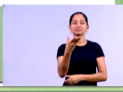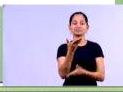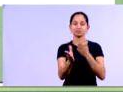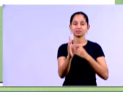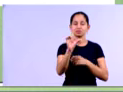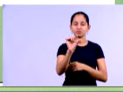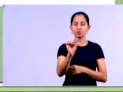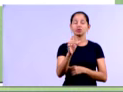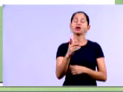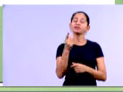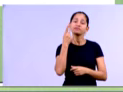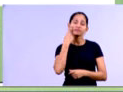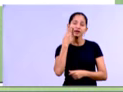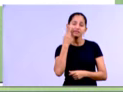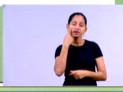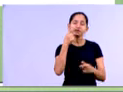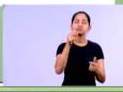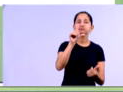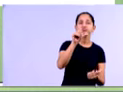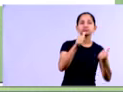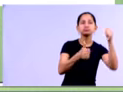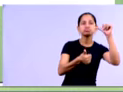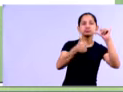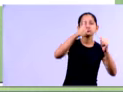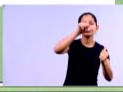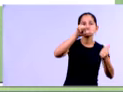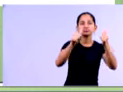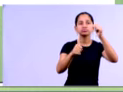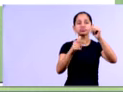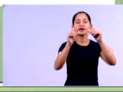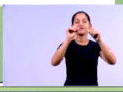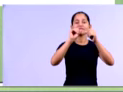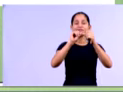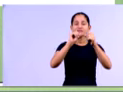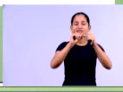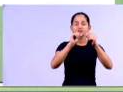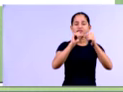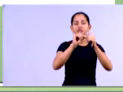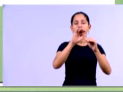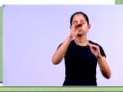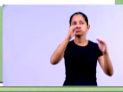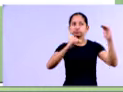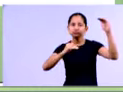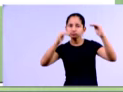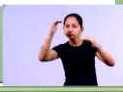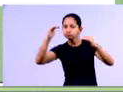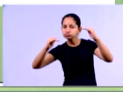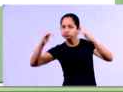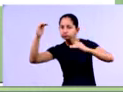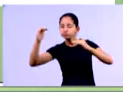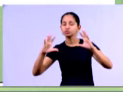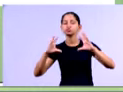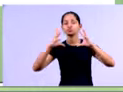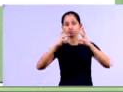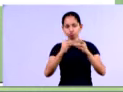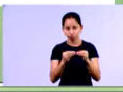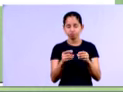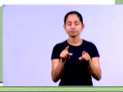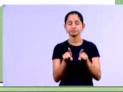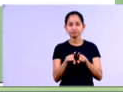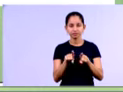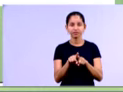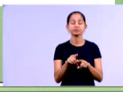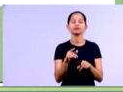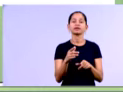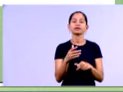E assim você vai tecendo a sua análise, né, gente. A conta investimentos também, por exemplo, em 2013, ela foi